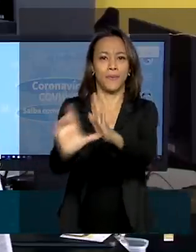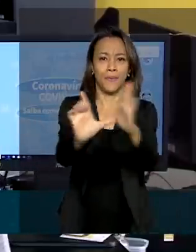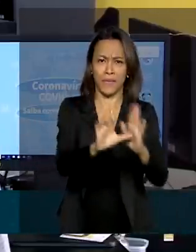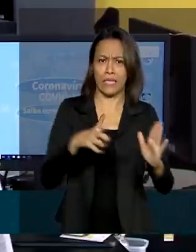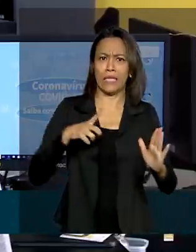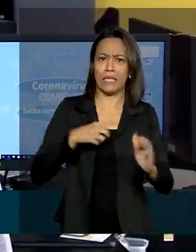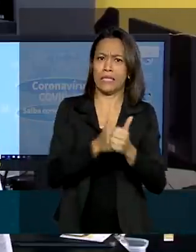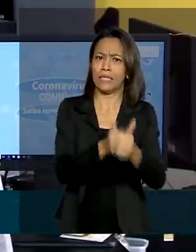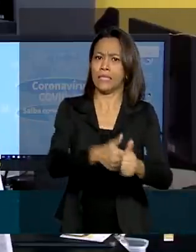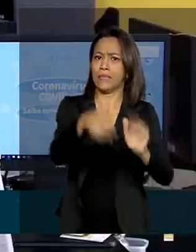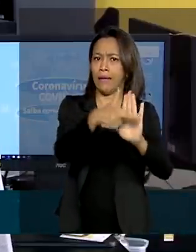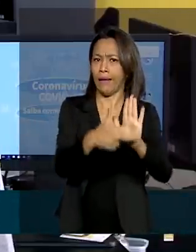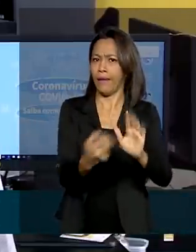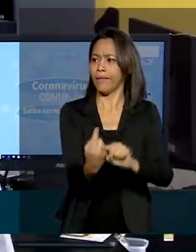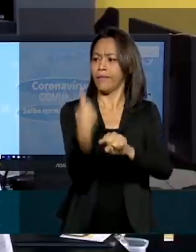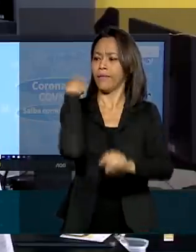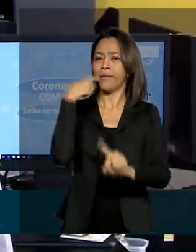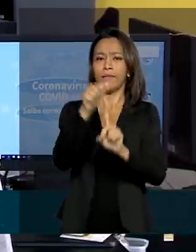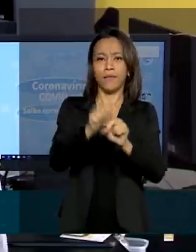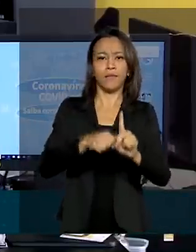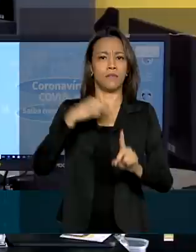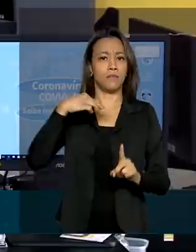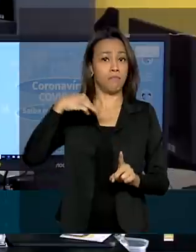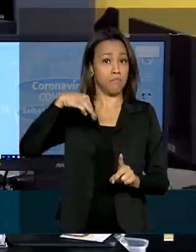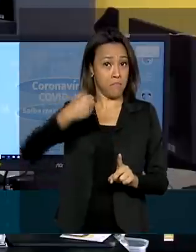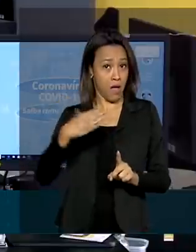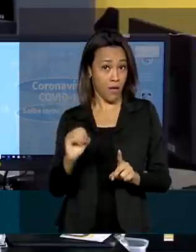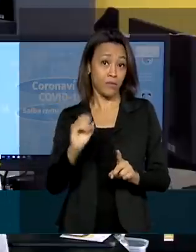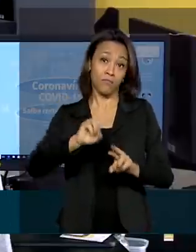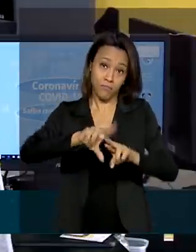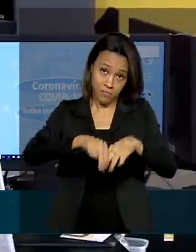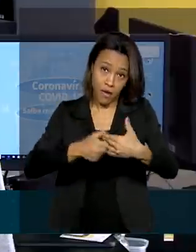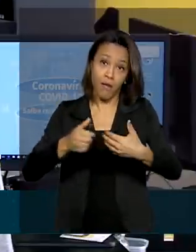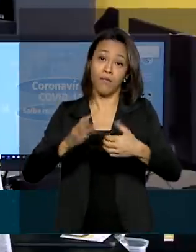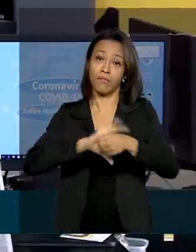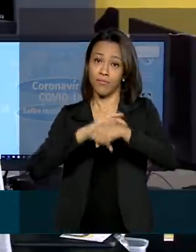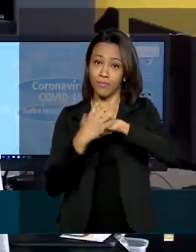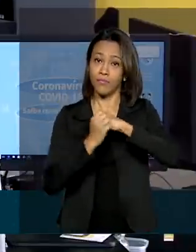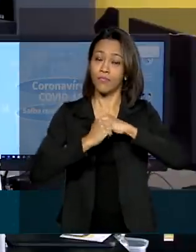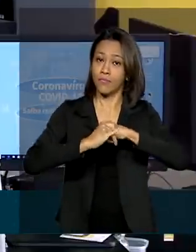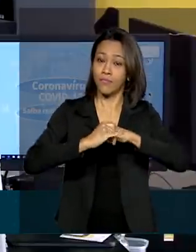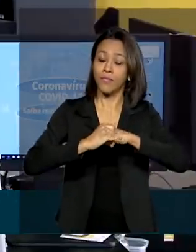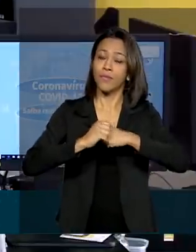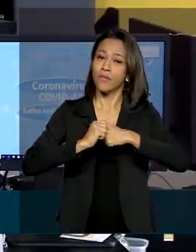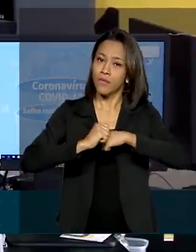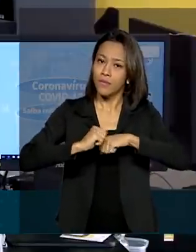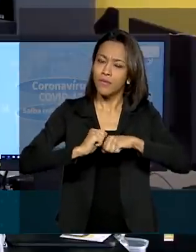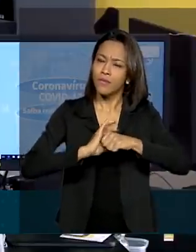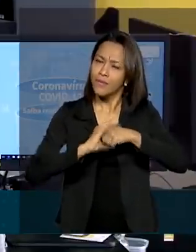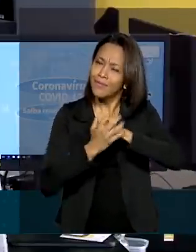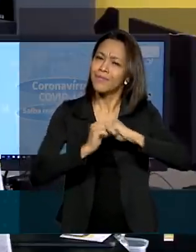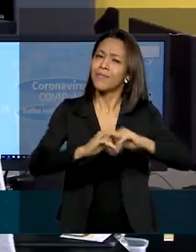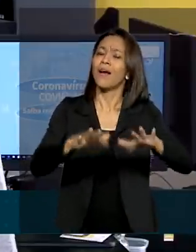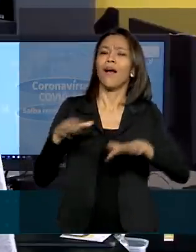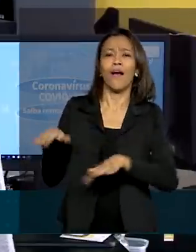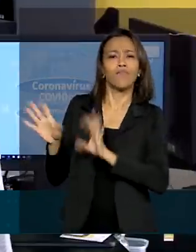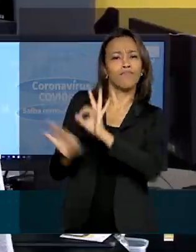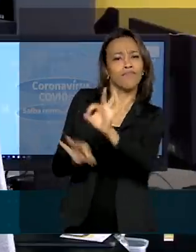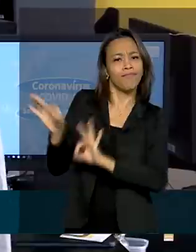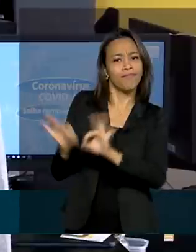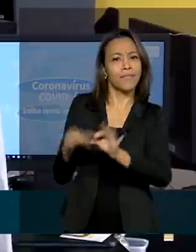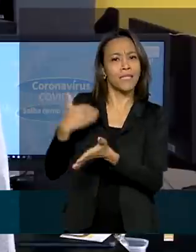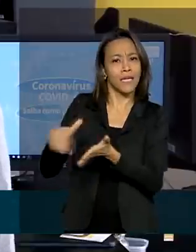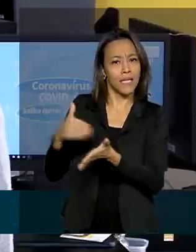restrições desde março por causa da pandemia. A organização é da Secretaria de Comunicação do governo federal e do